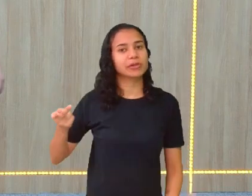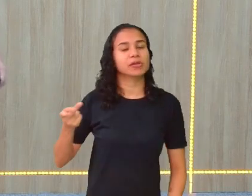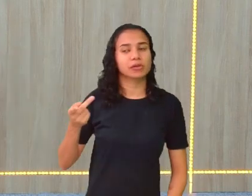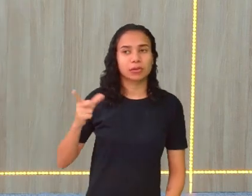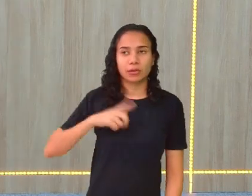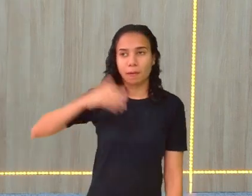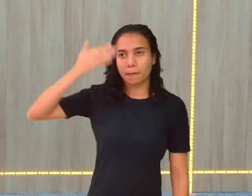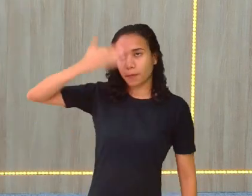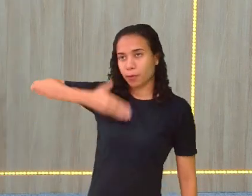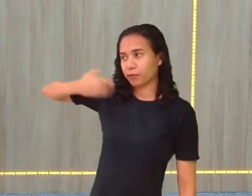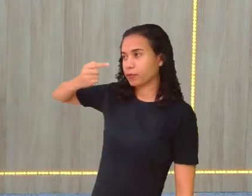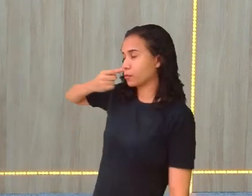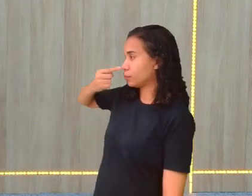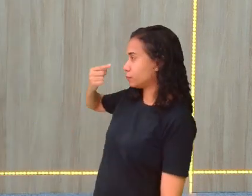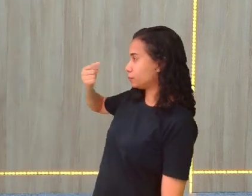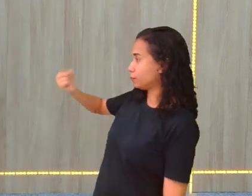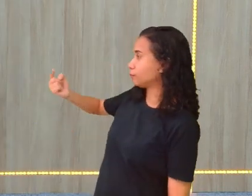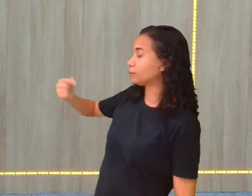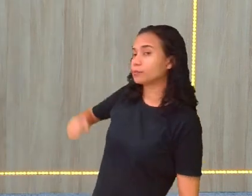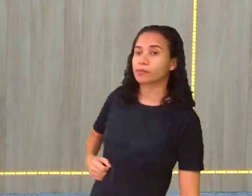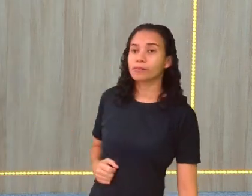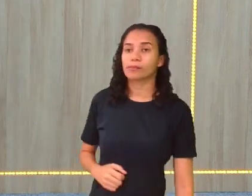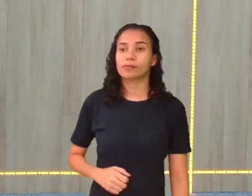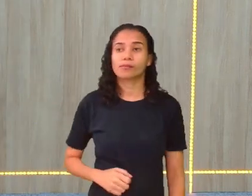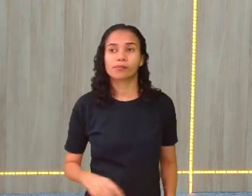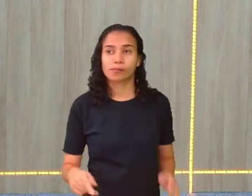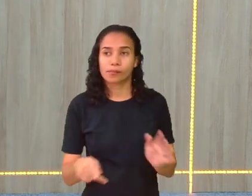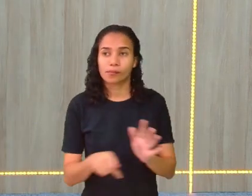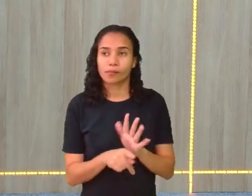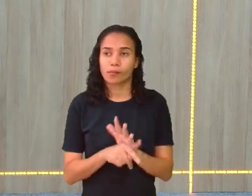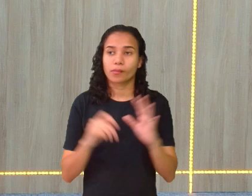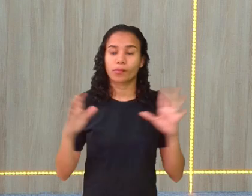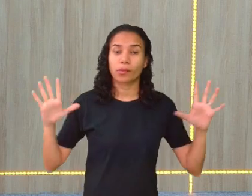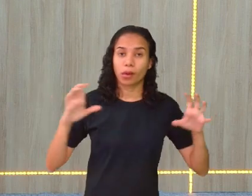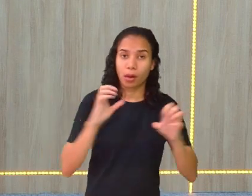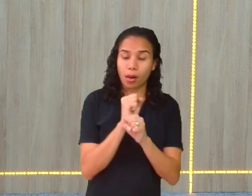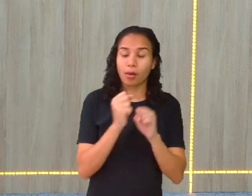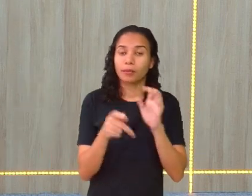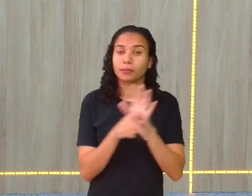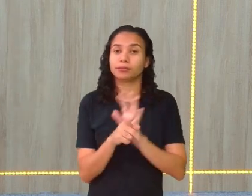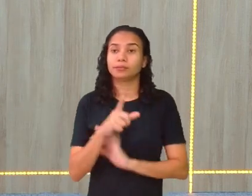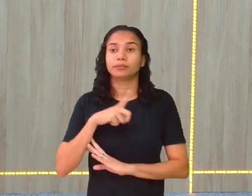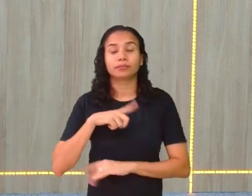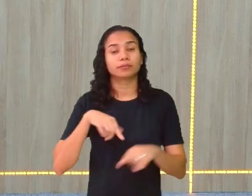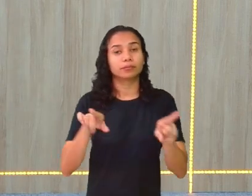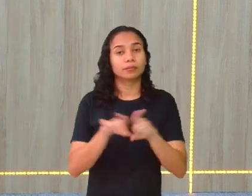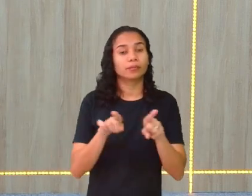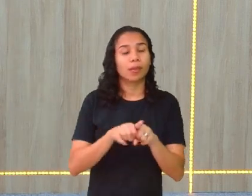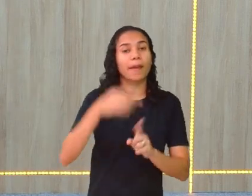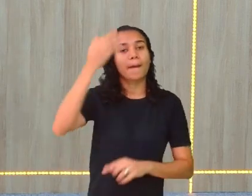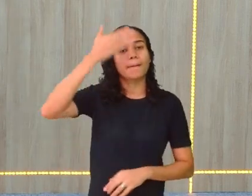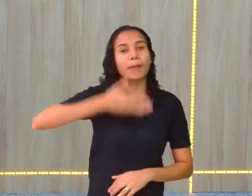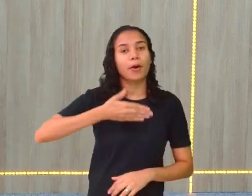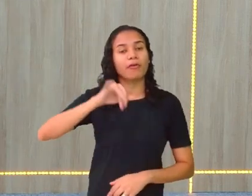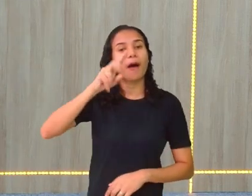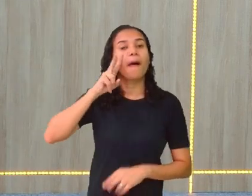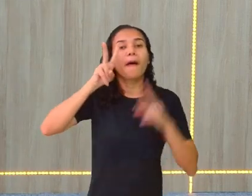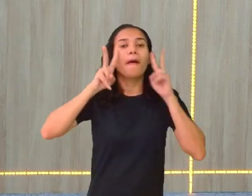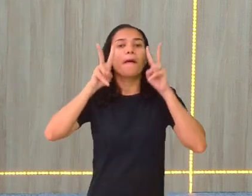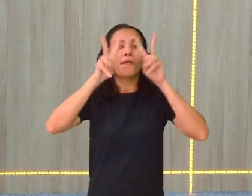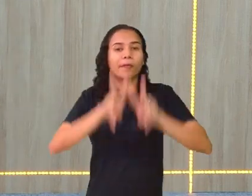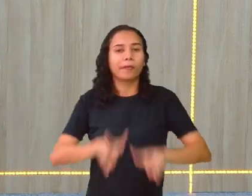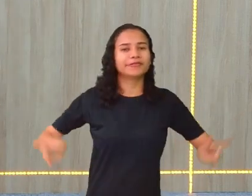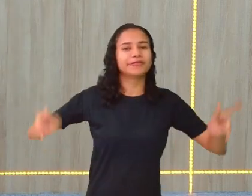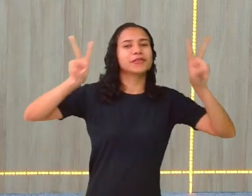uma prova a partir dos cálculos, algébrica, e você tem uma prova visual.